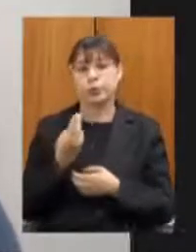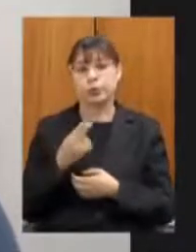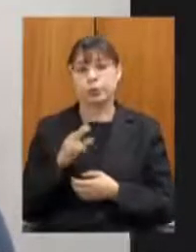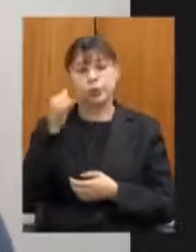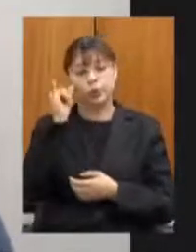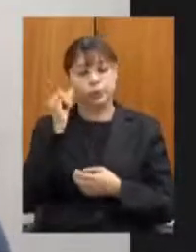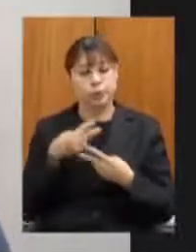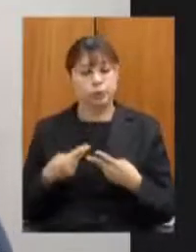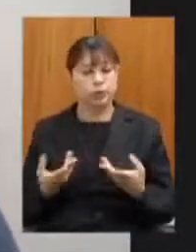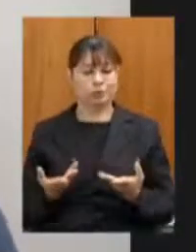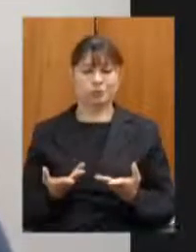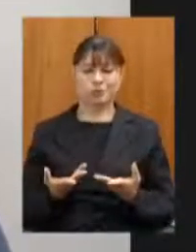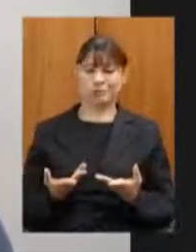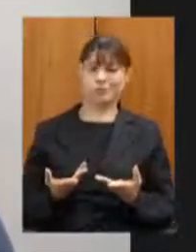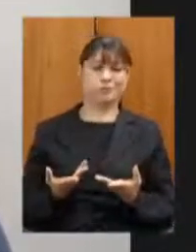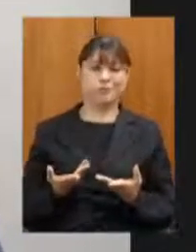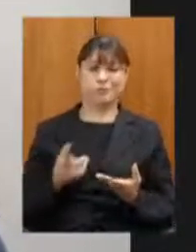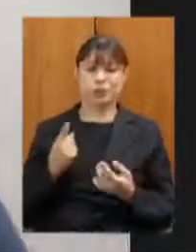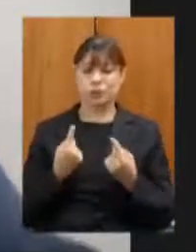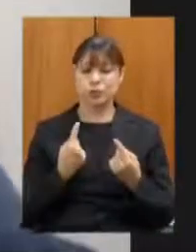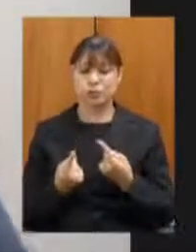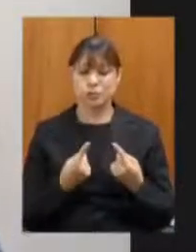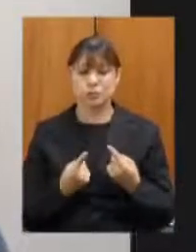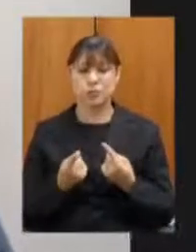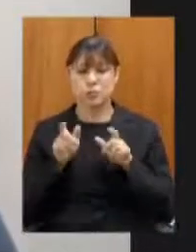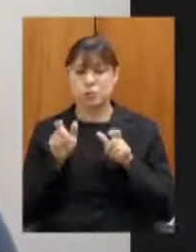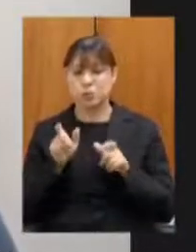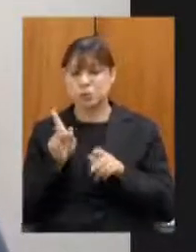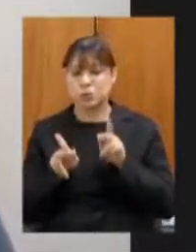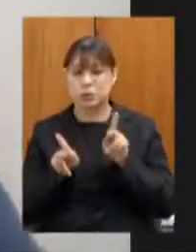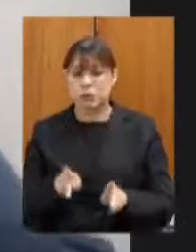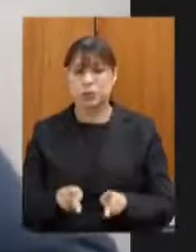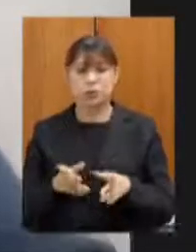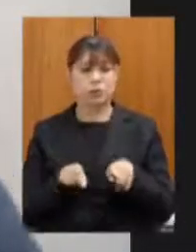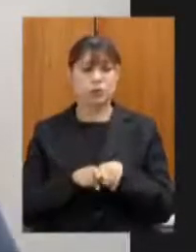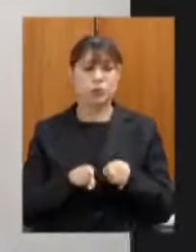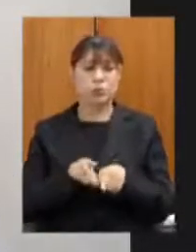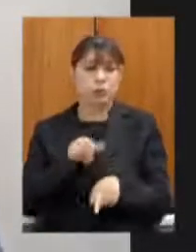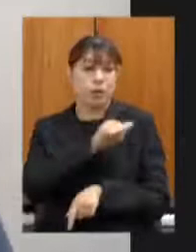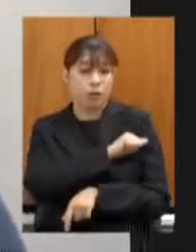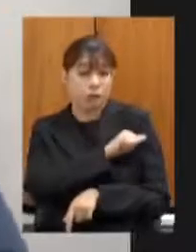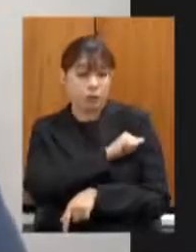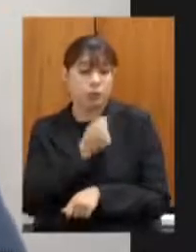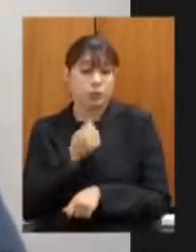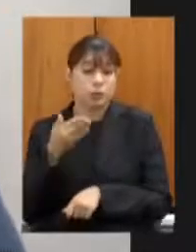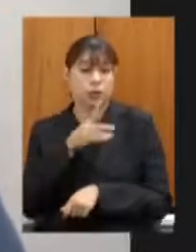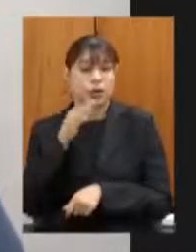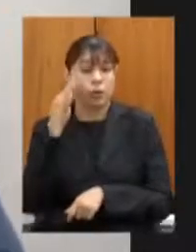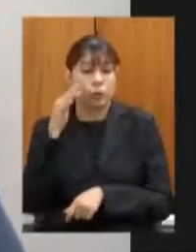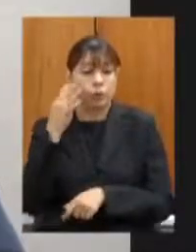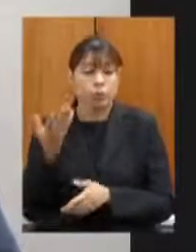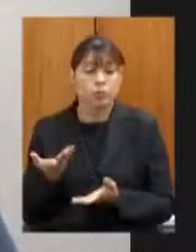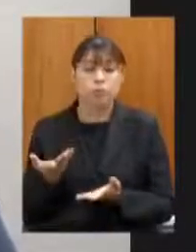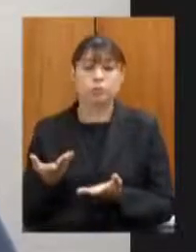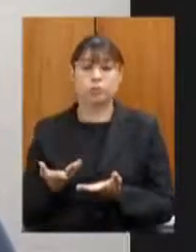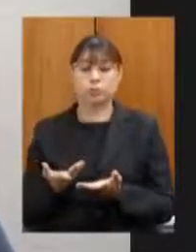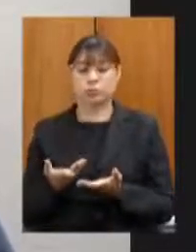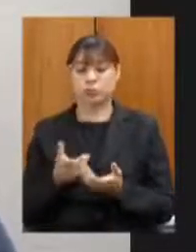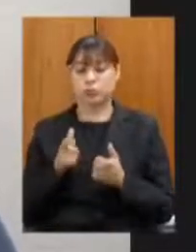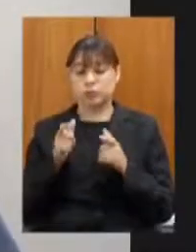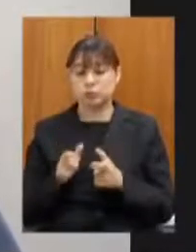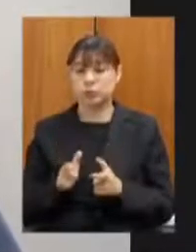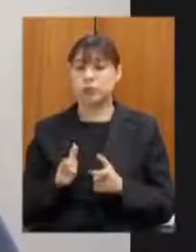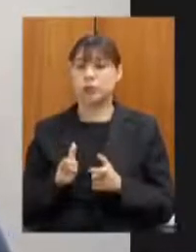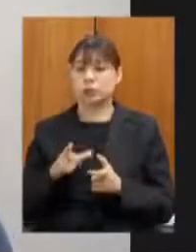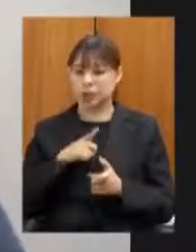pessoas o deslocamento dos estudantes que vão lá em teoflotone que é um centro com